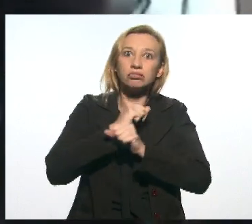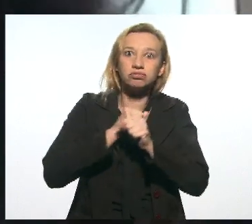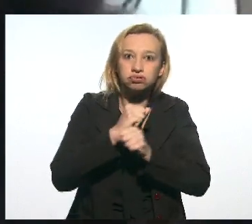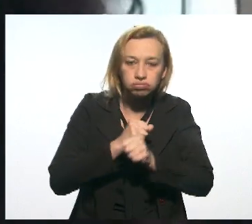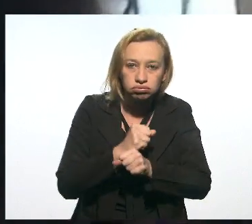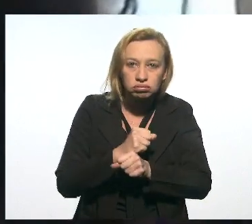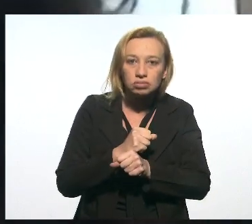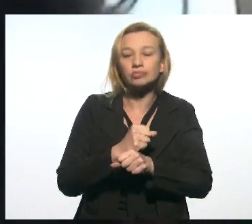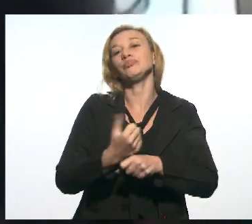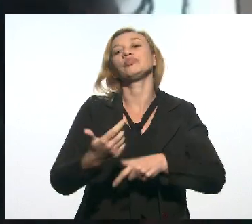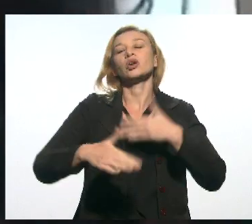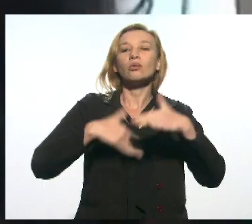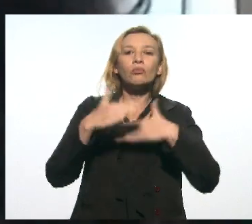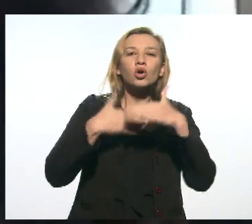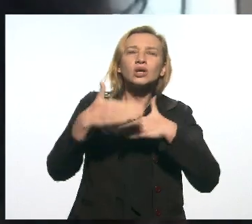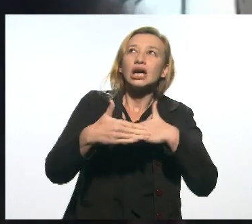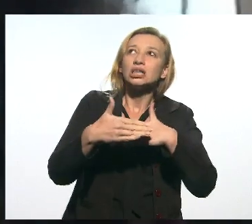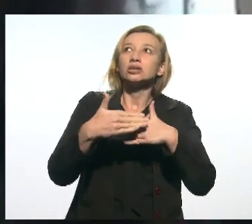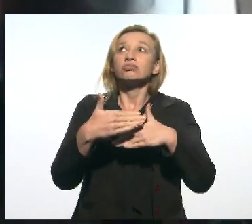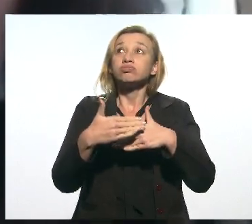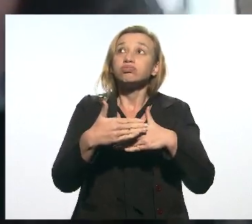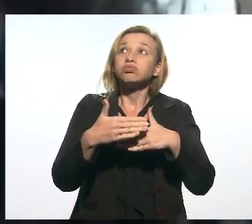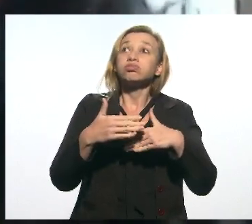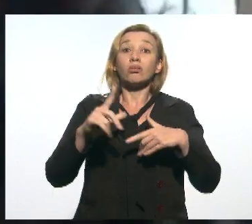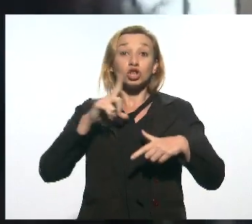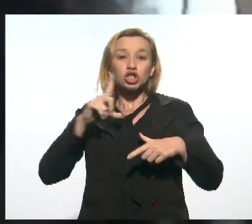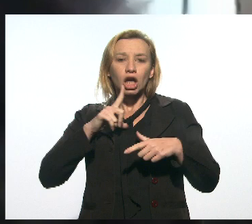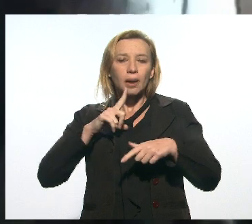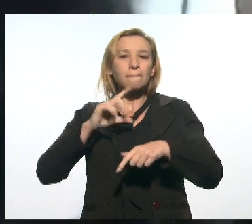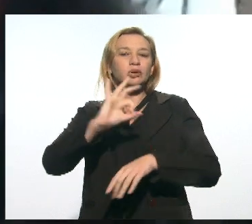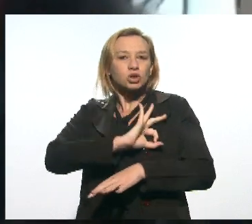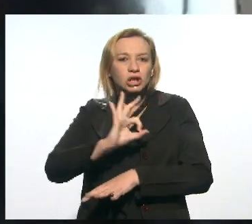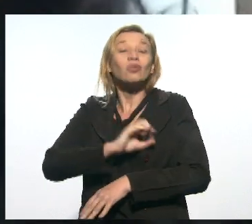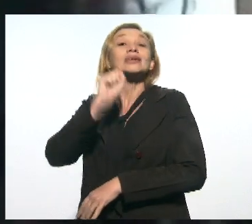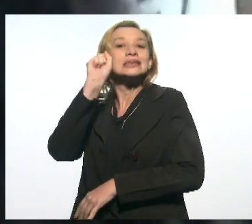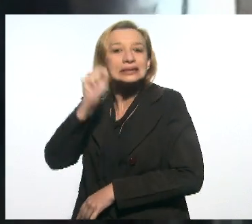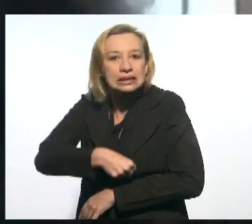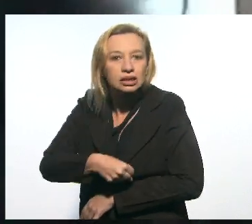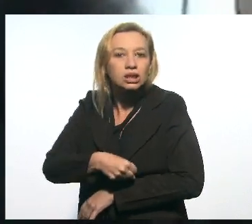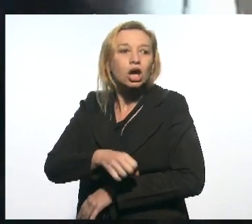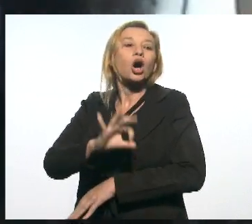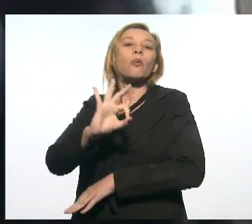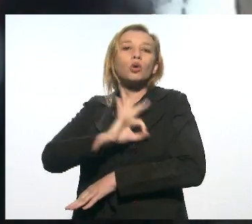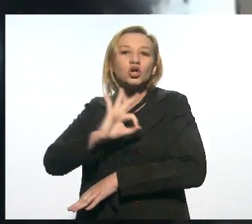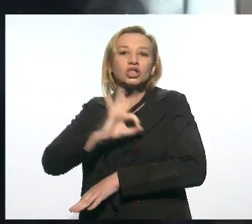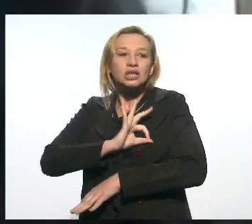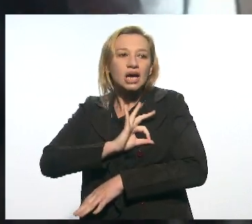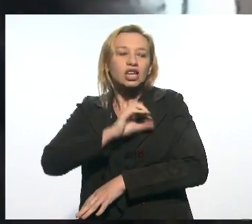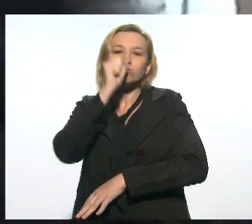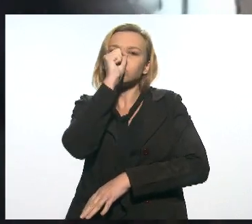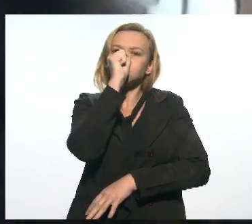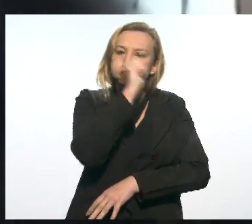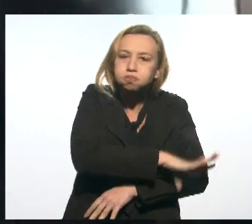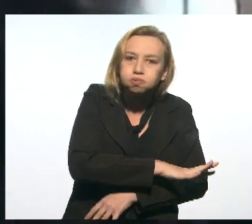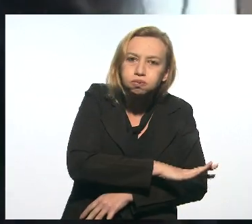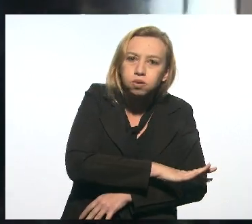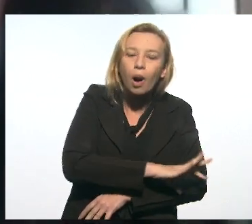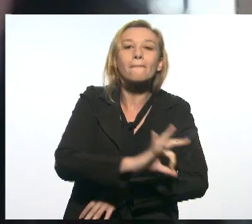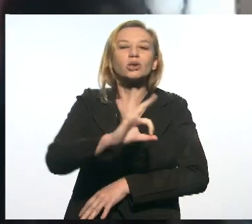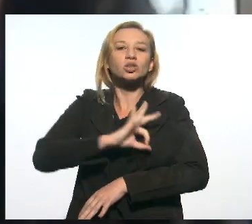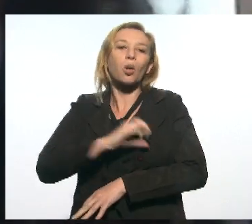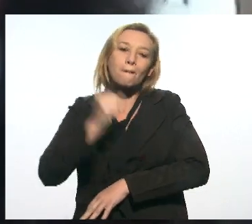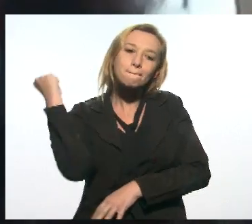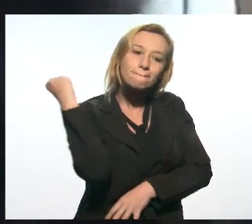um processo onde tem policiais, sim, policiais brutos, policiais que